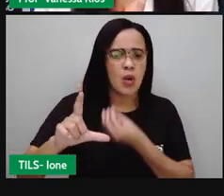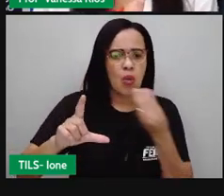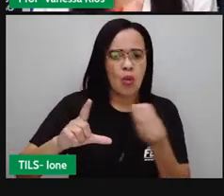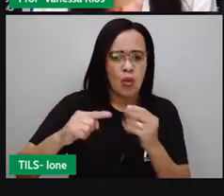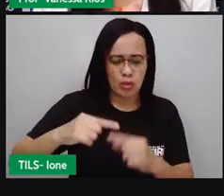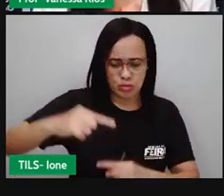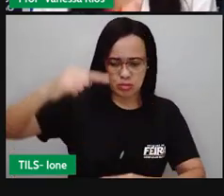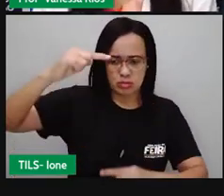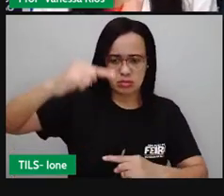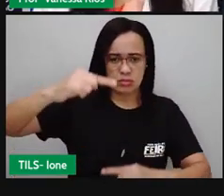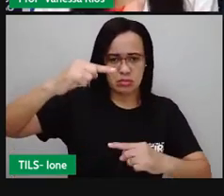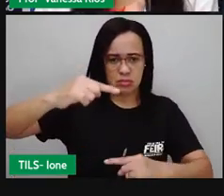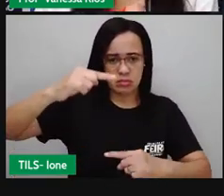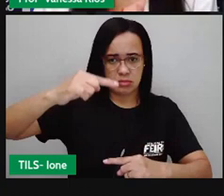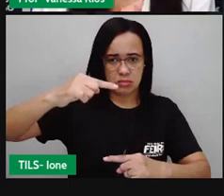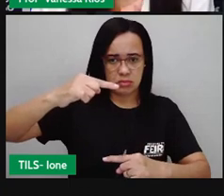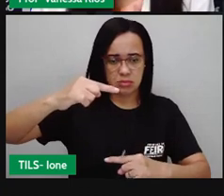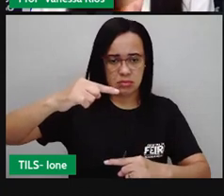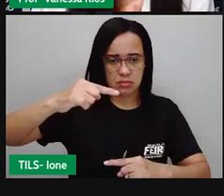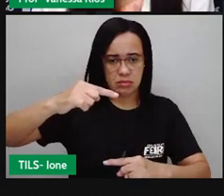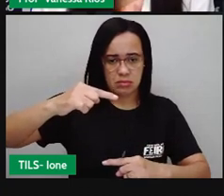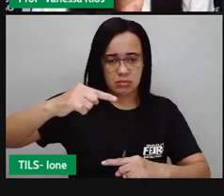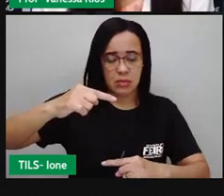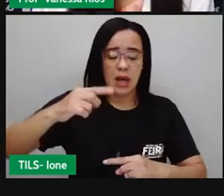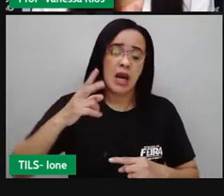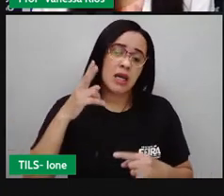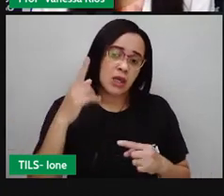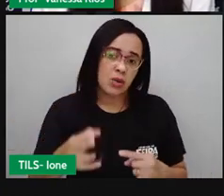igual a mil mililitros.